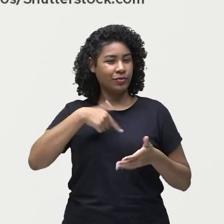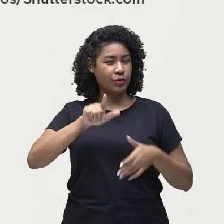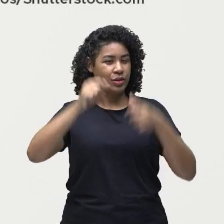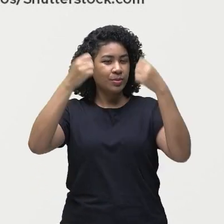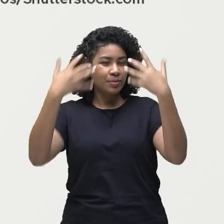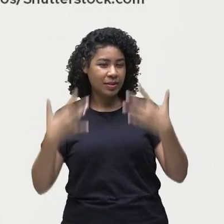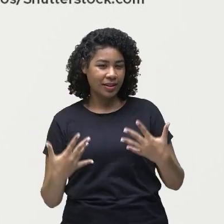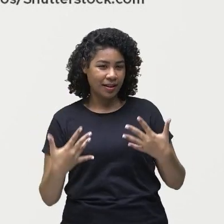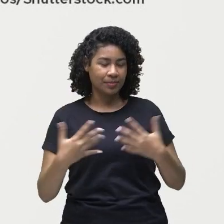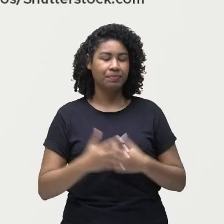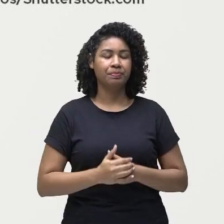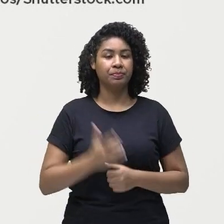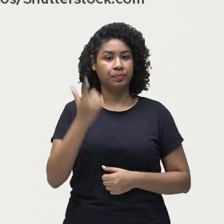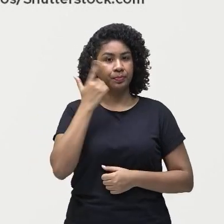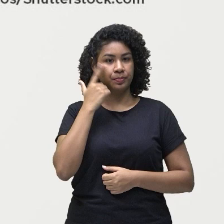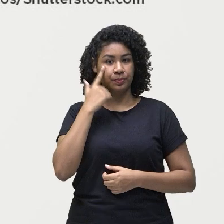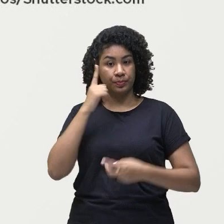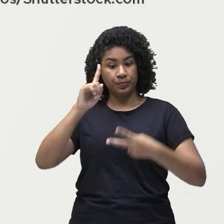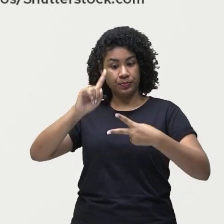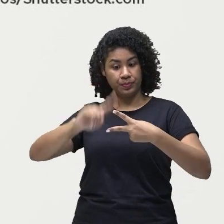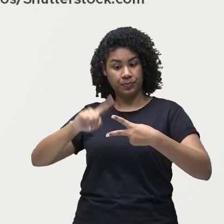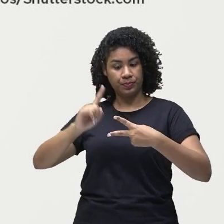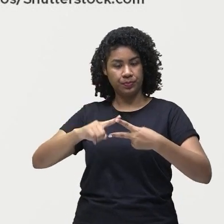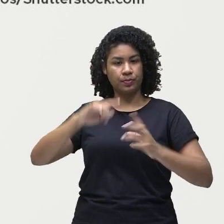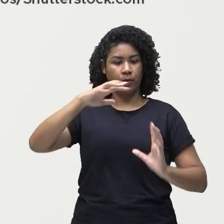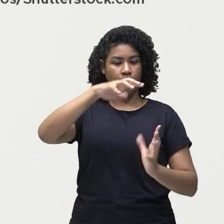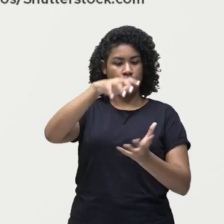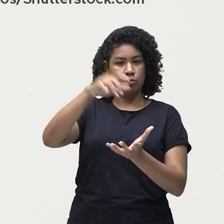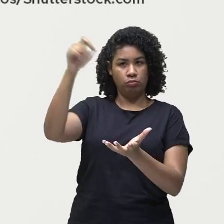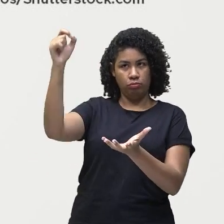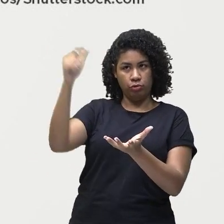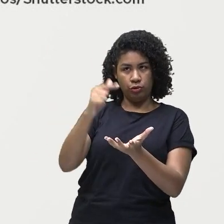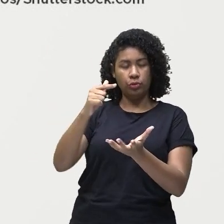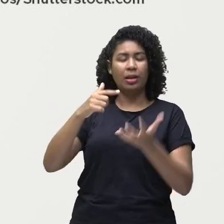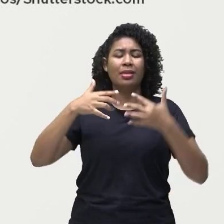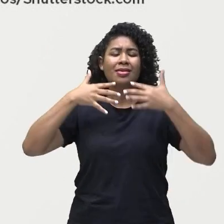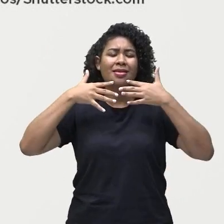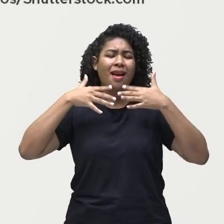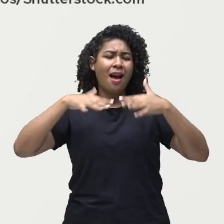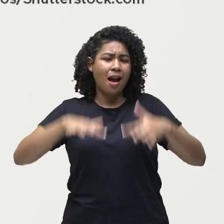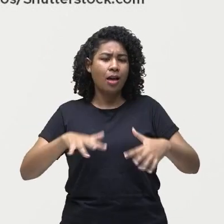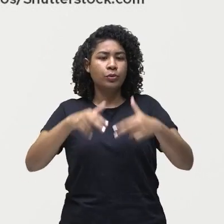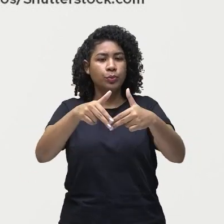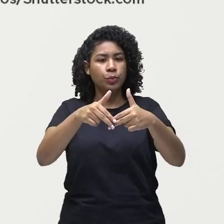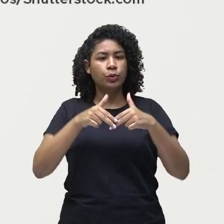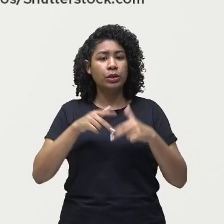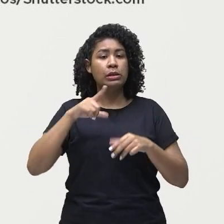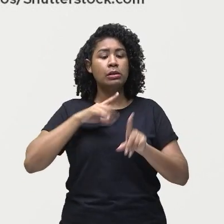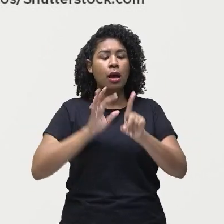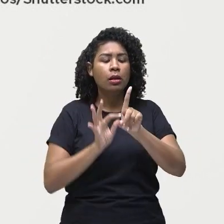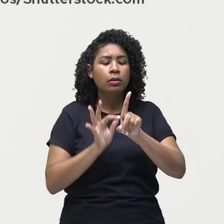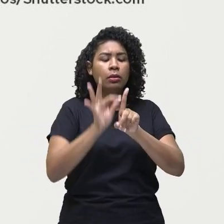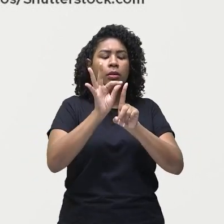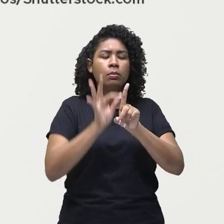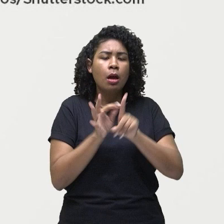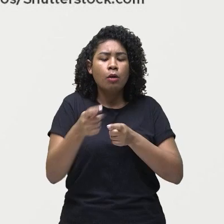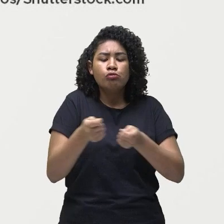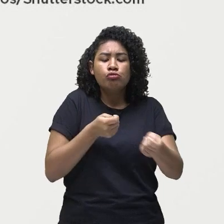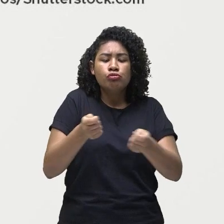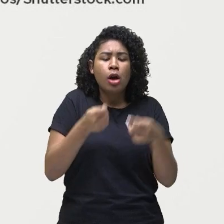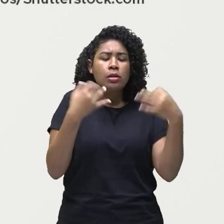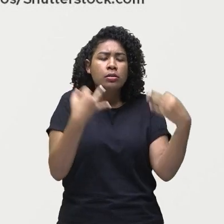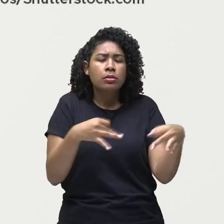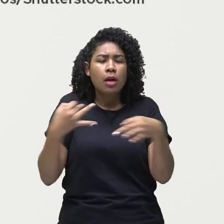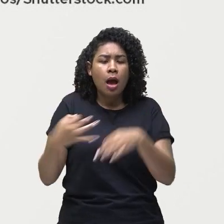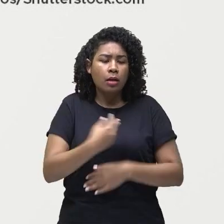o efeito estufa é um fenômeno natural que garante a temperatura adequada para a vida na terra